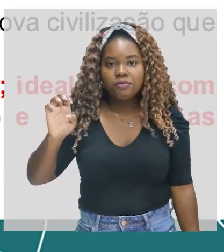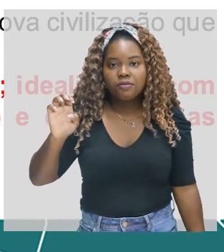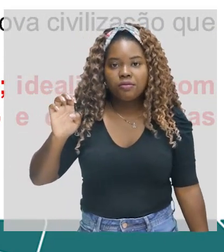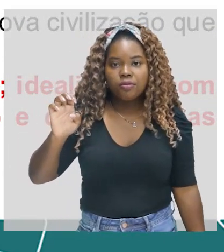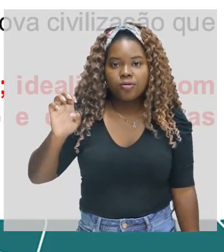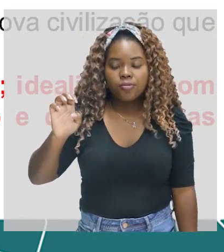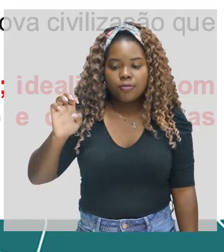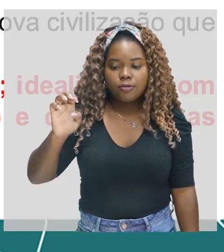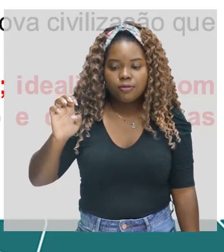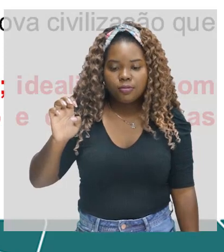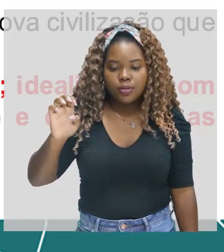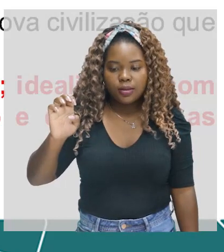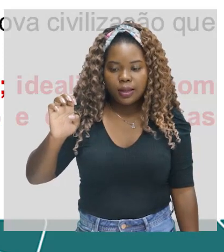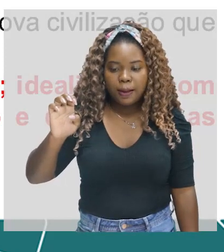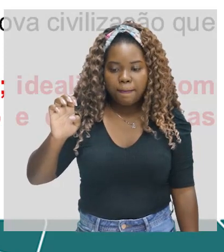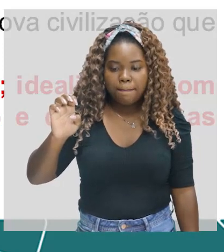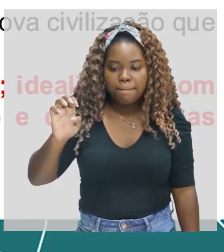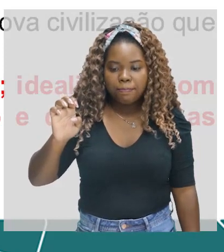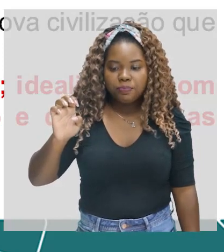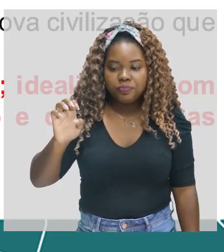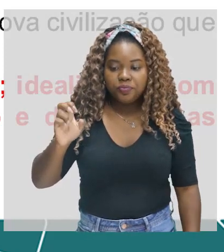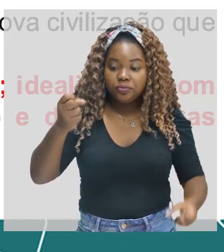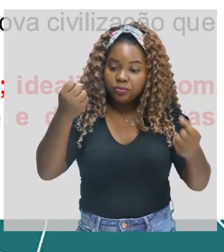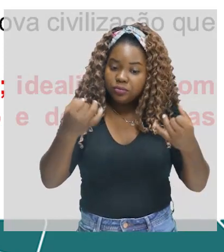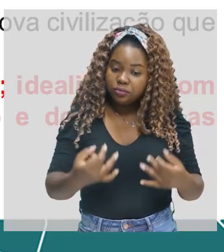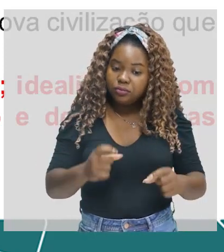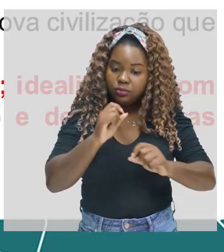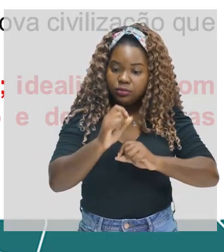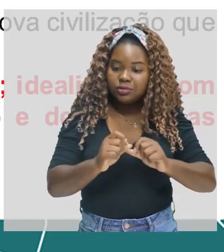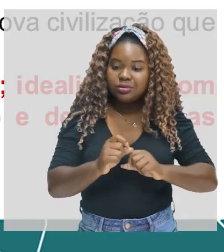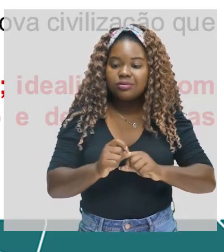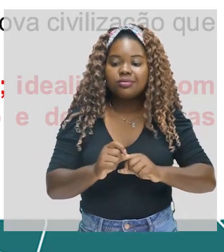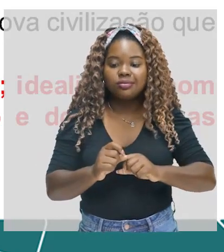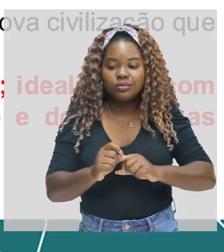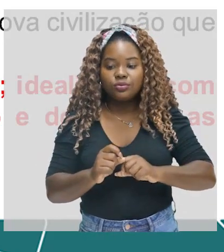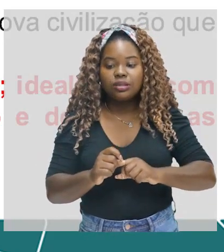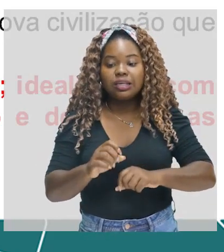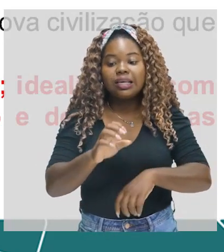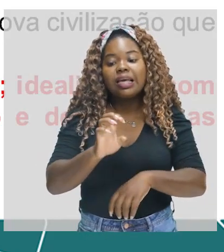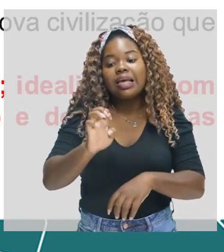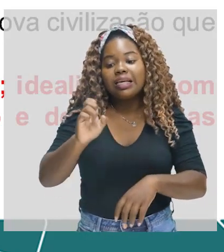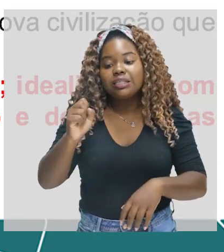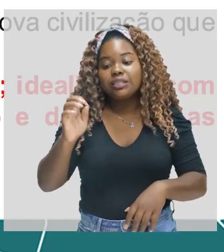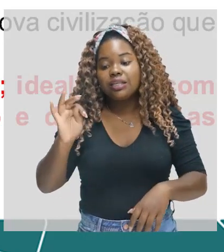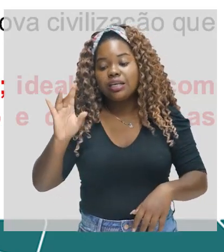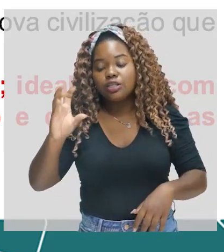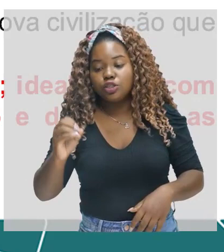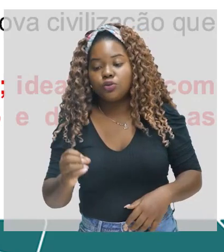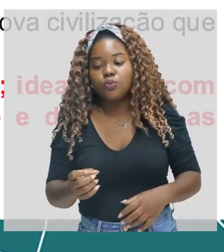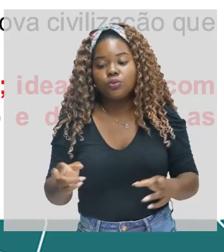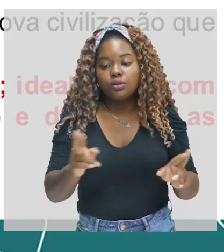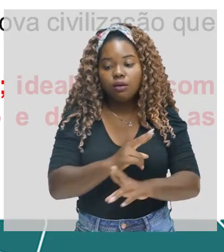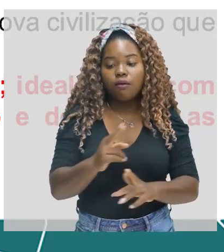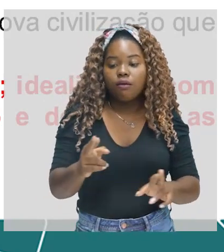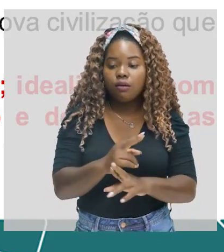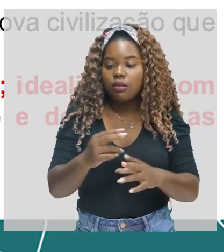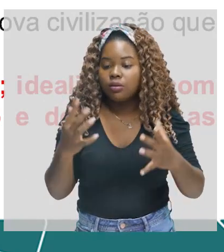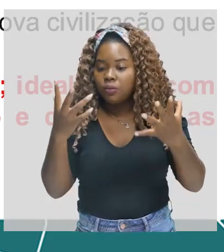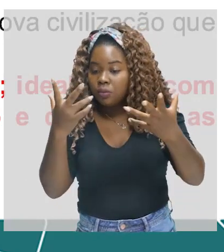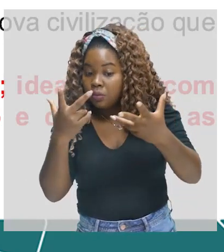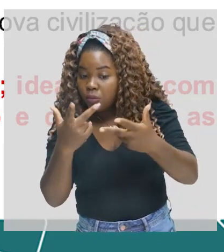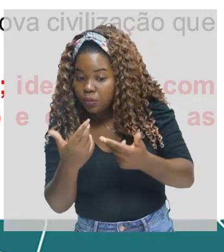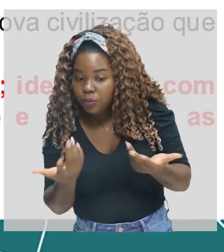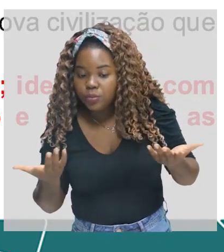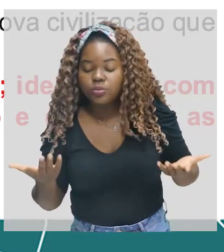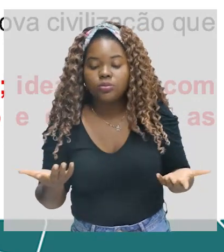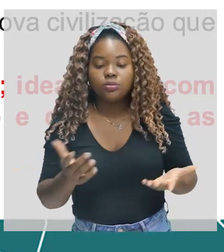apresentar um índio como motivo estético. Gente, quando eu falo motivo estético, tem a ver com aparência. Então, já vai diferir um pouco daquilo que